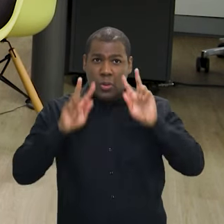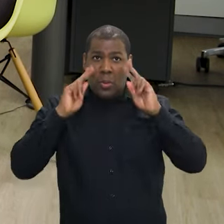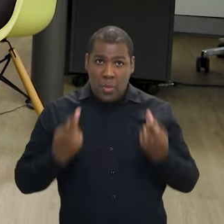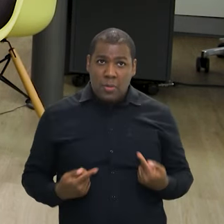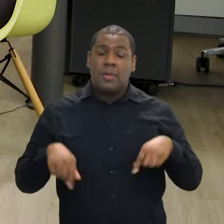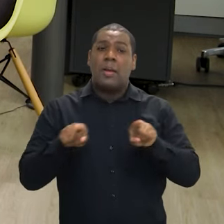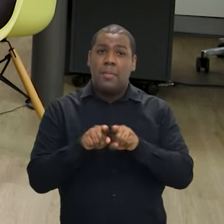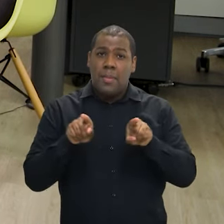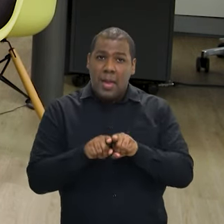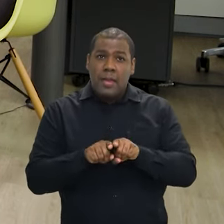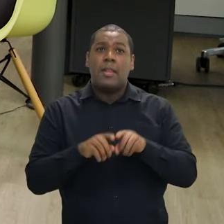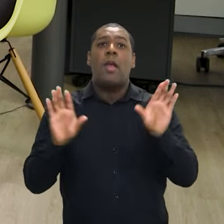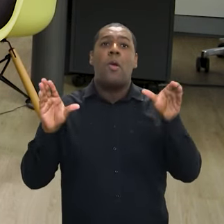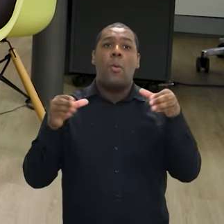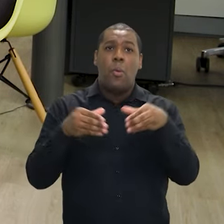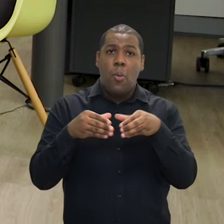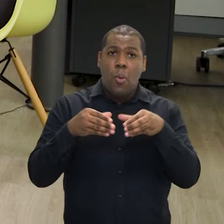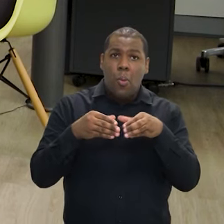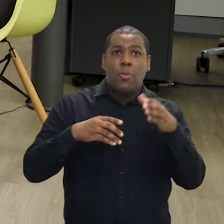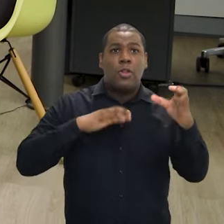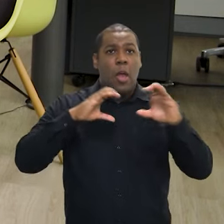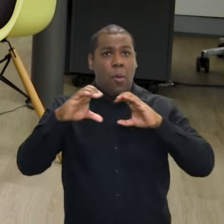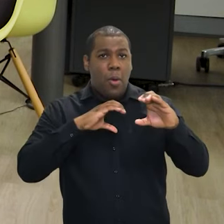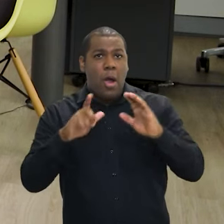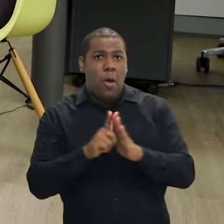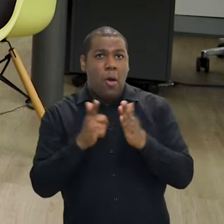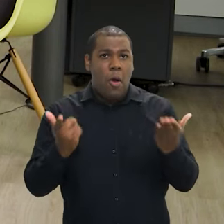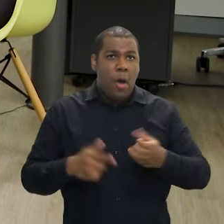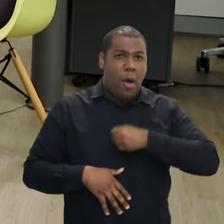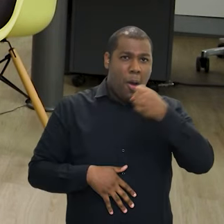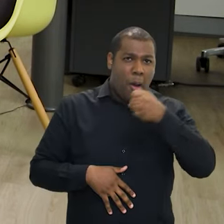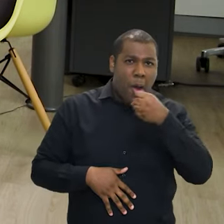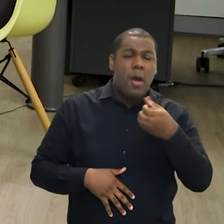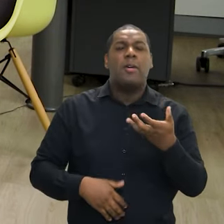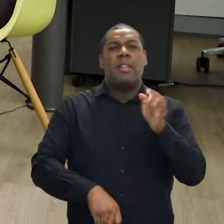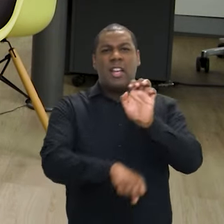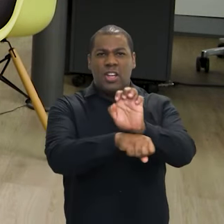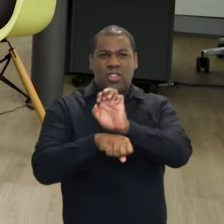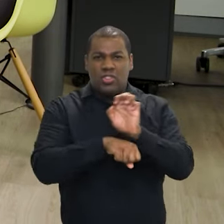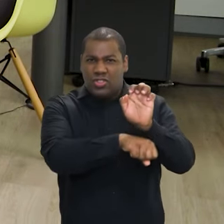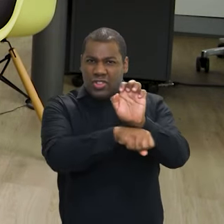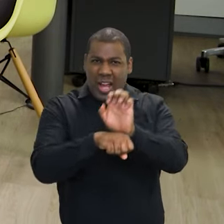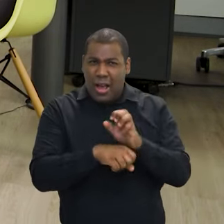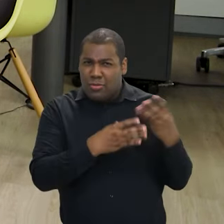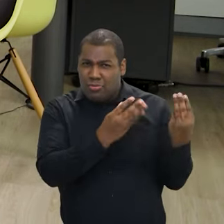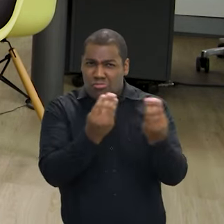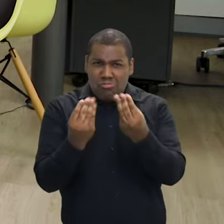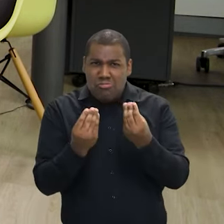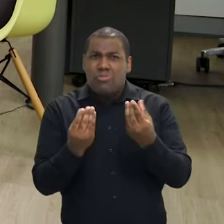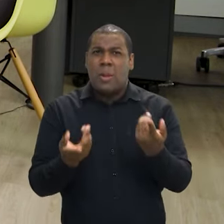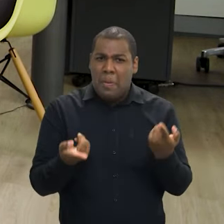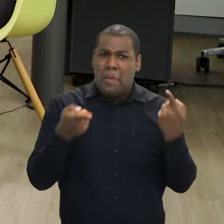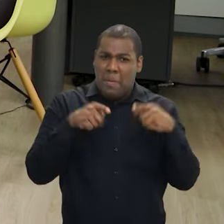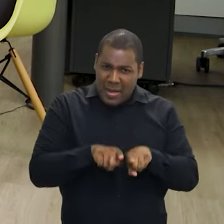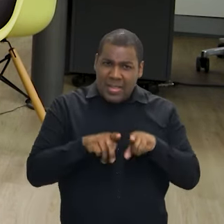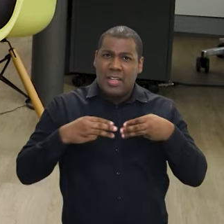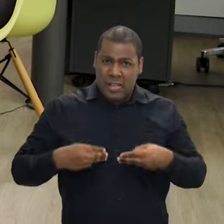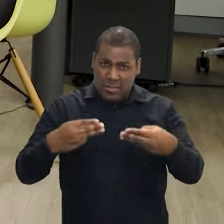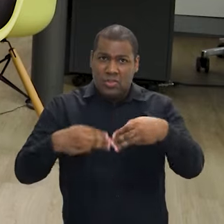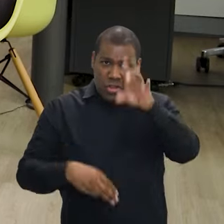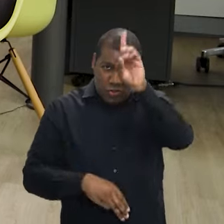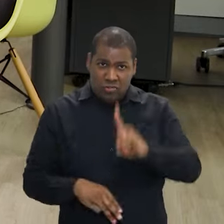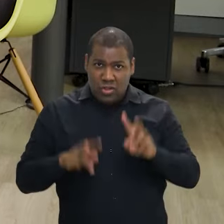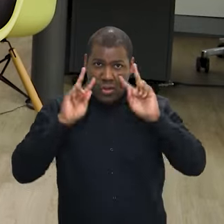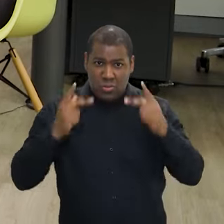Comunicadores e Ambientalistas, né? Atualmente, diversos estados já contam com essa parceria? Sim, diversos estados já